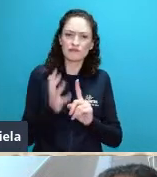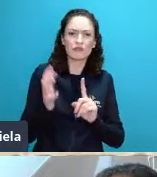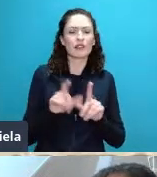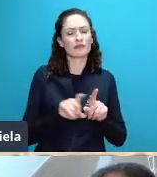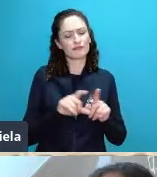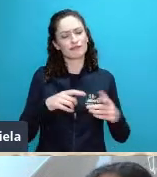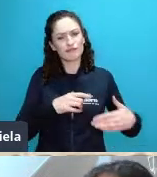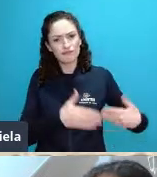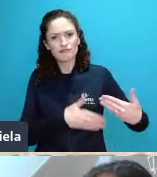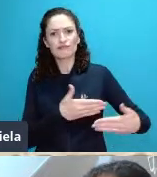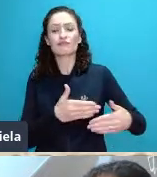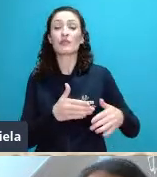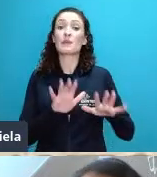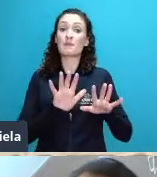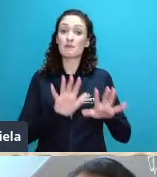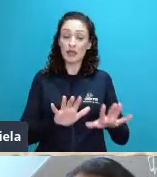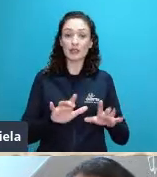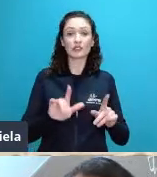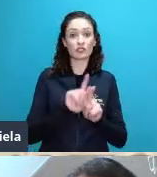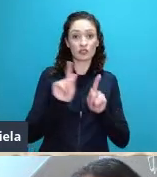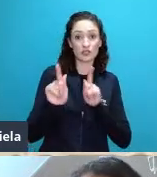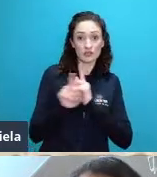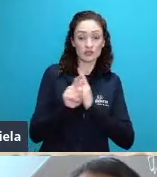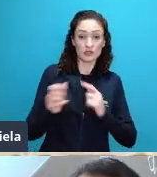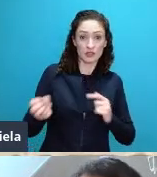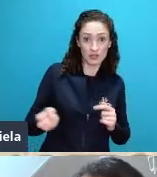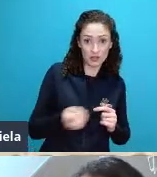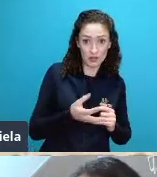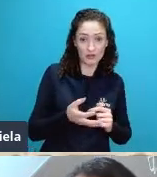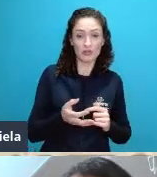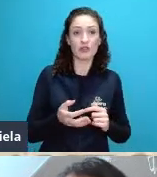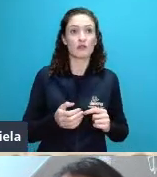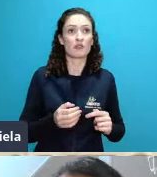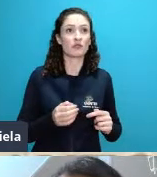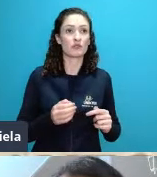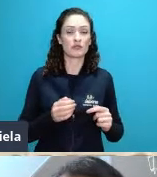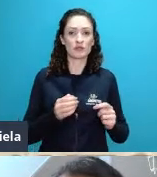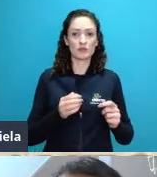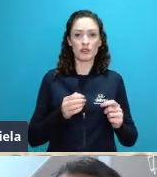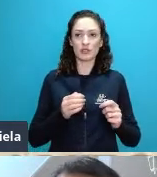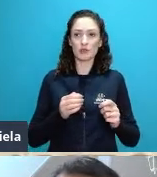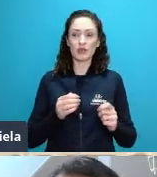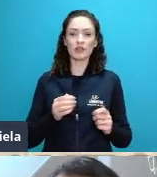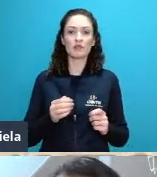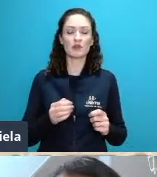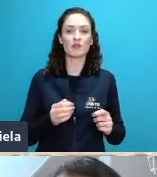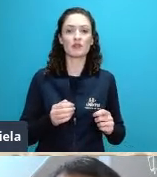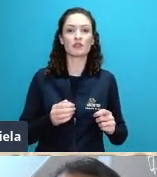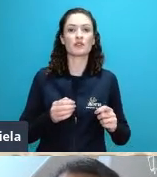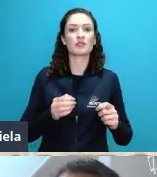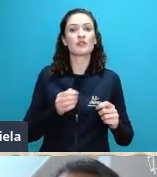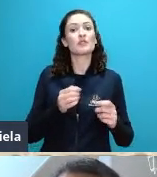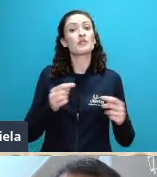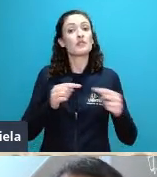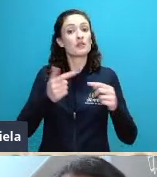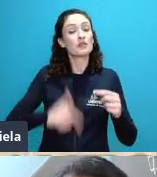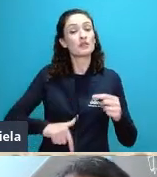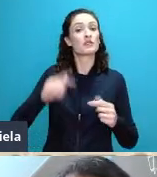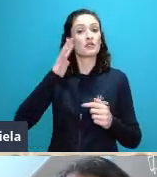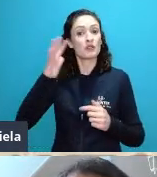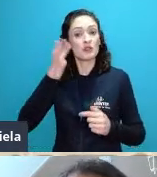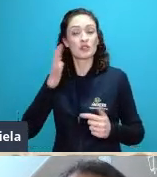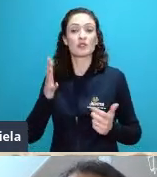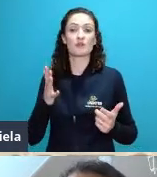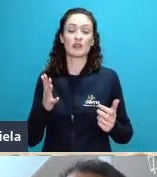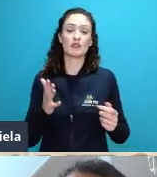contraposição a nova geografia ela se aproxima mais essa abordagem de teorias uso de